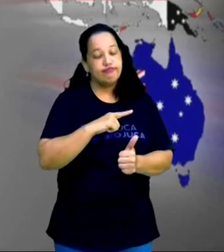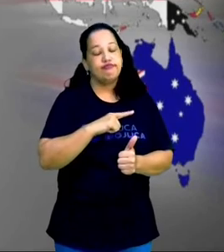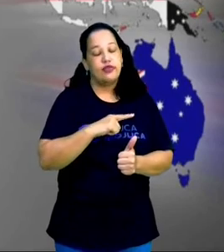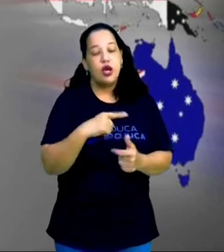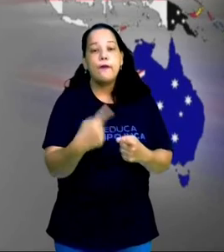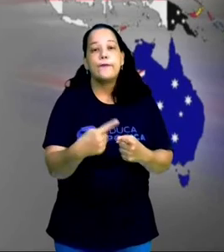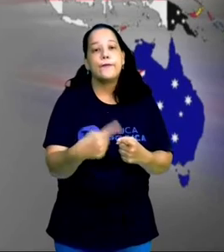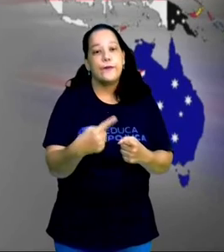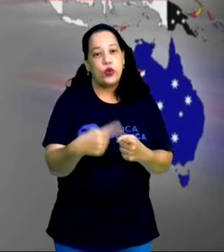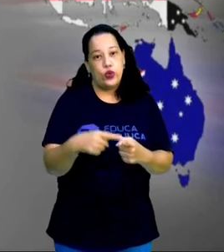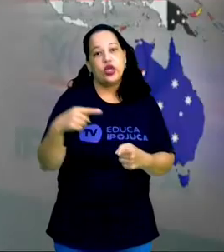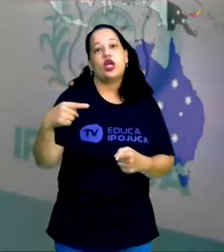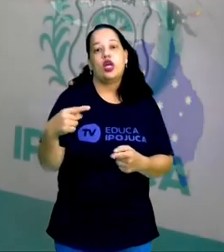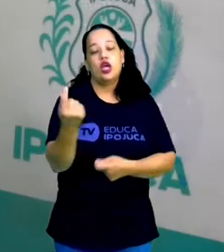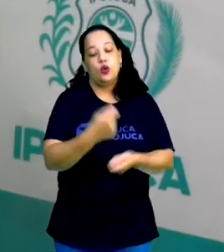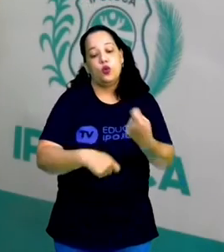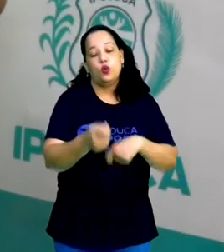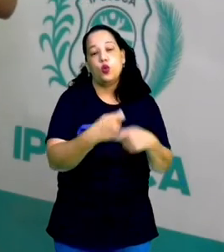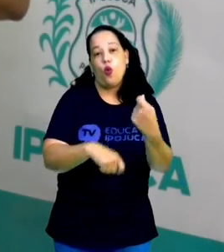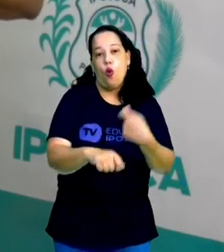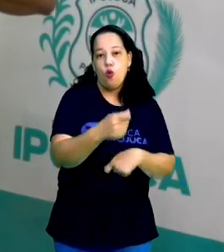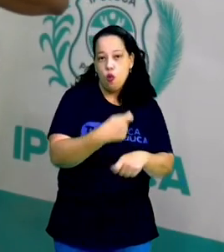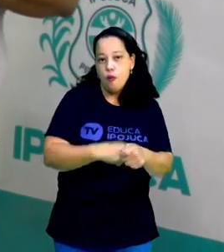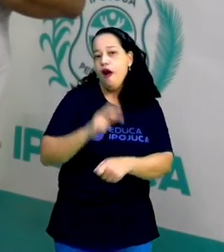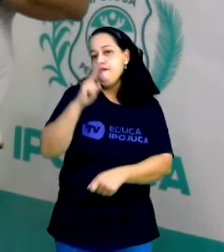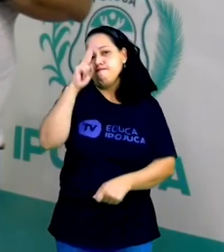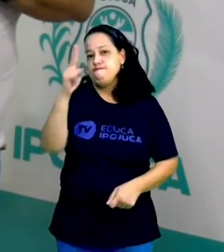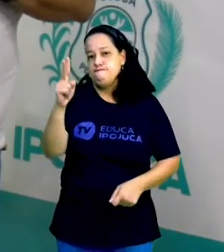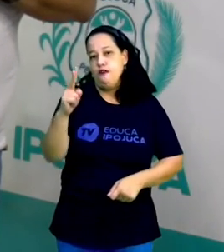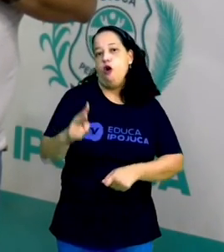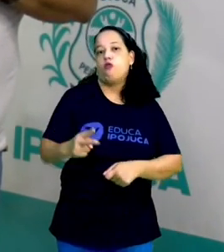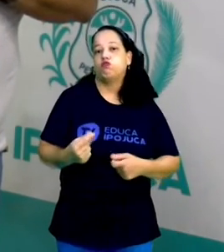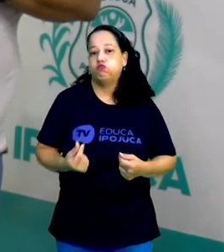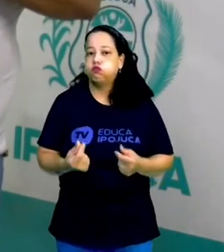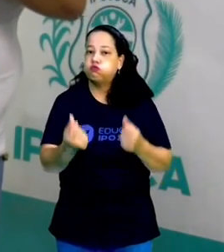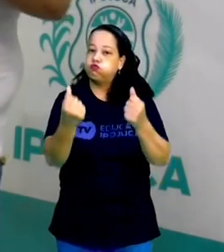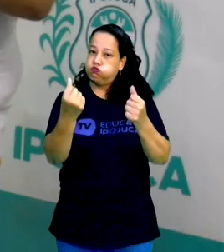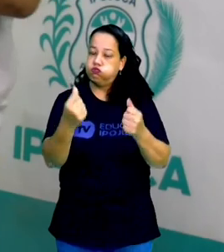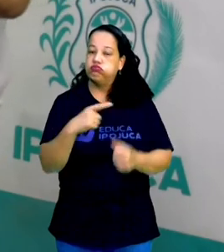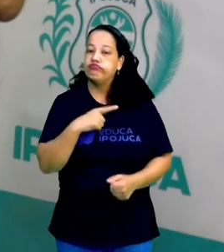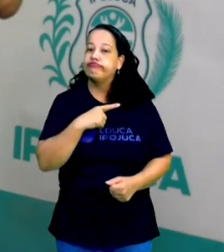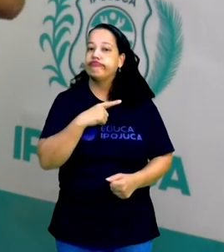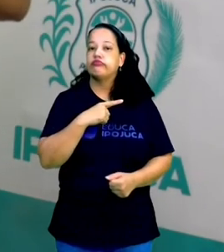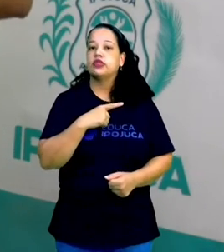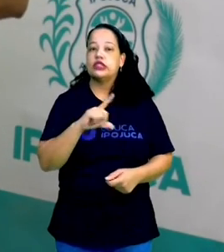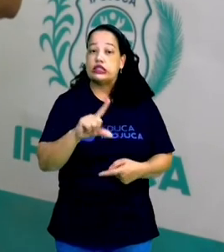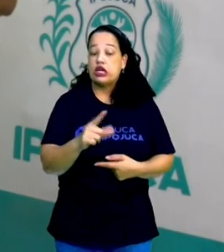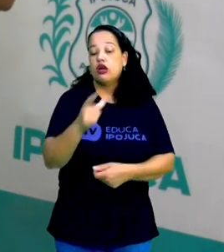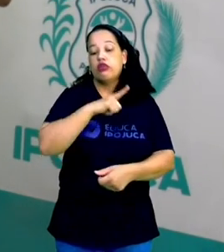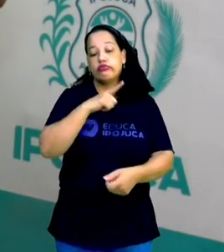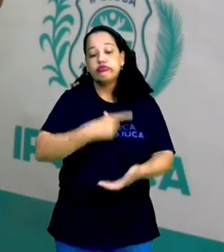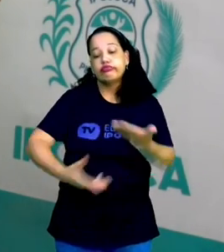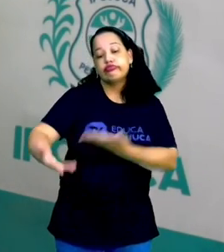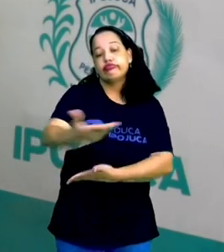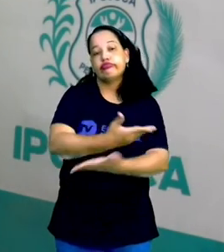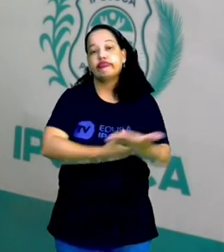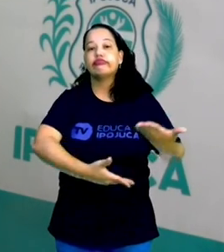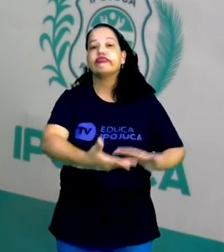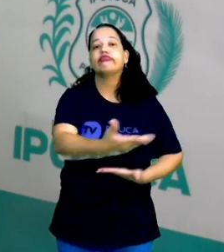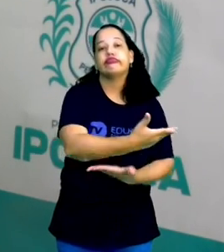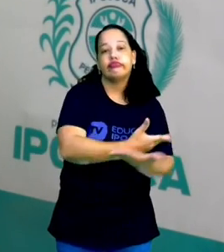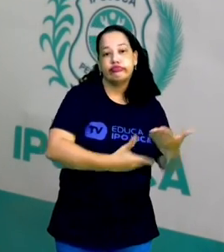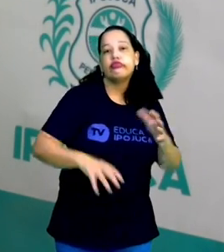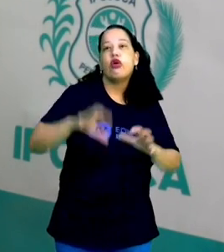a mais forte dessa região, nós conseguimos interagir economicamente com várias